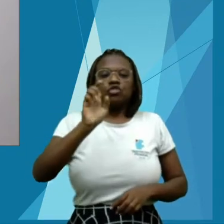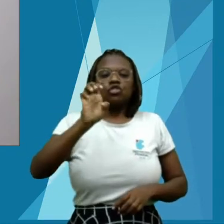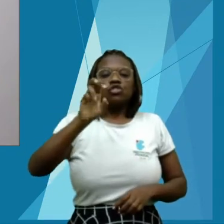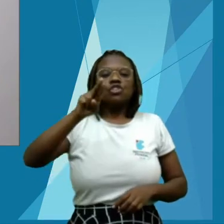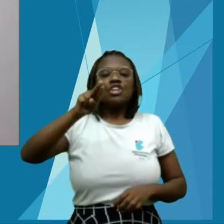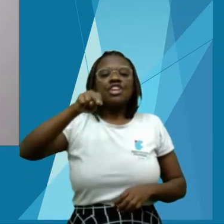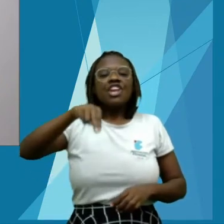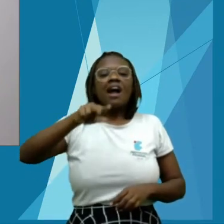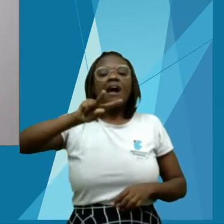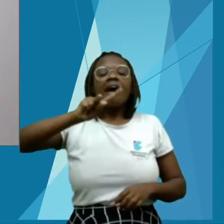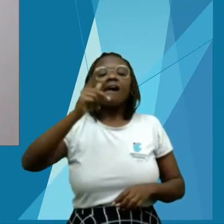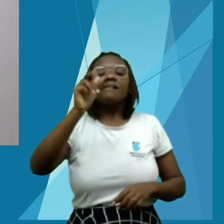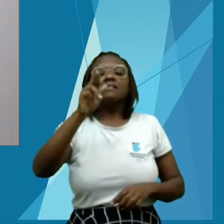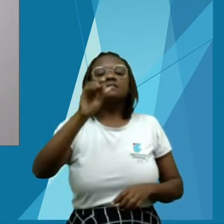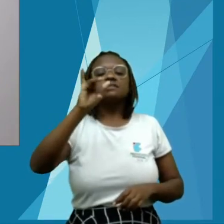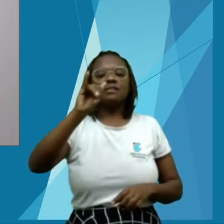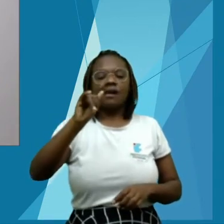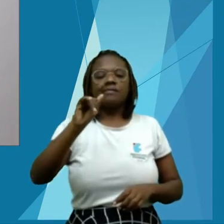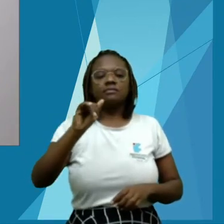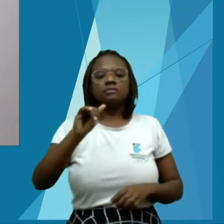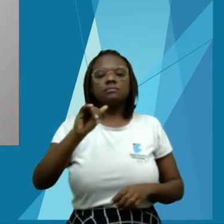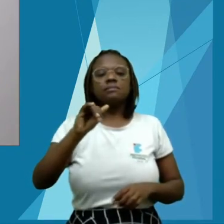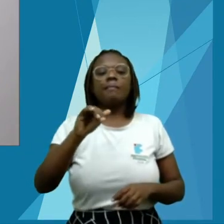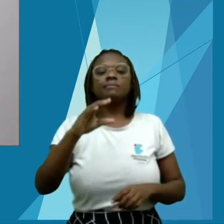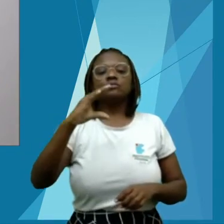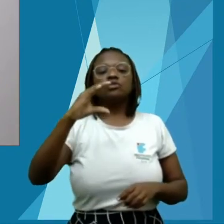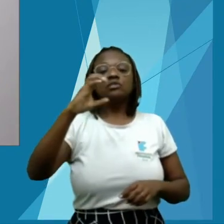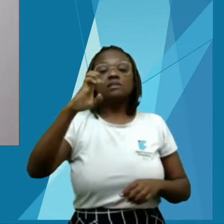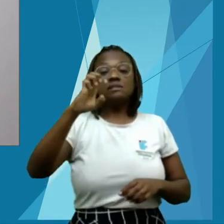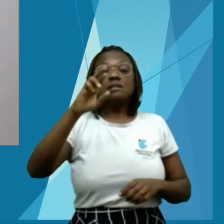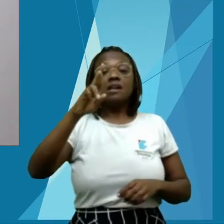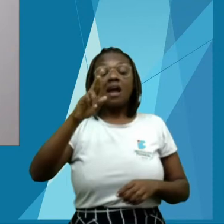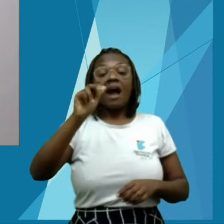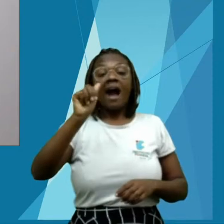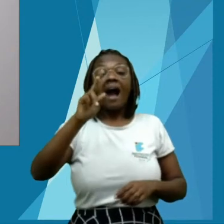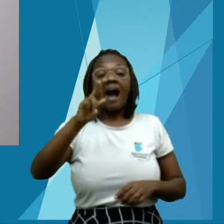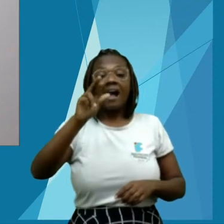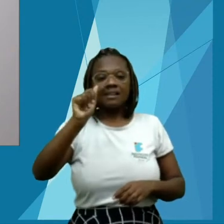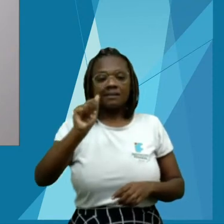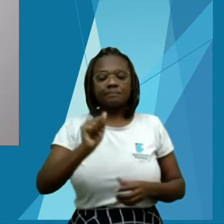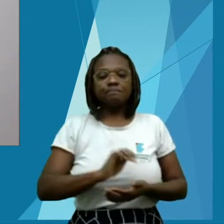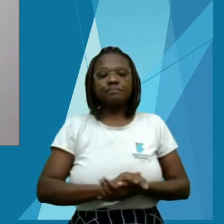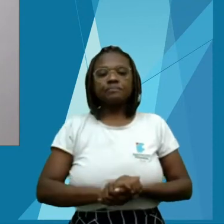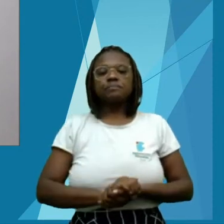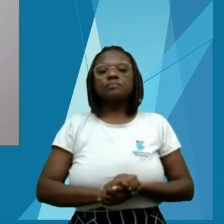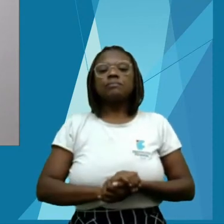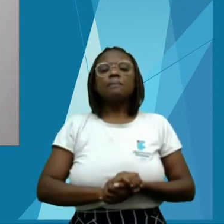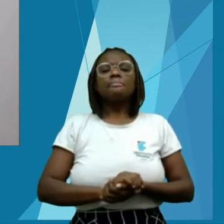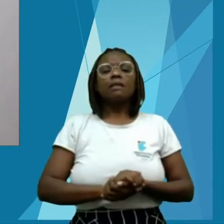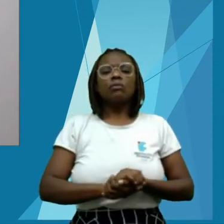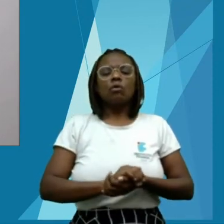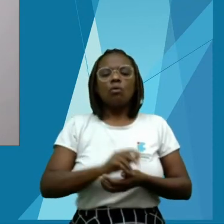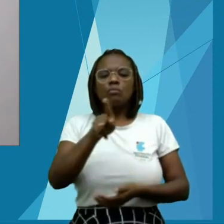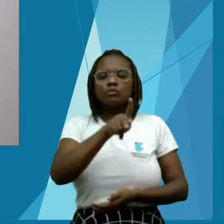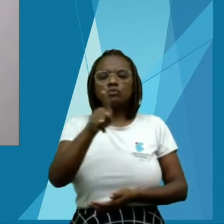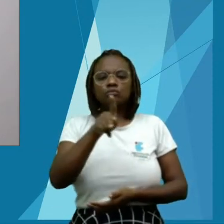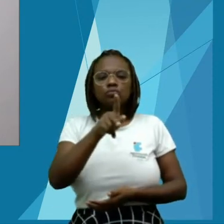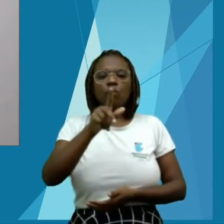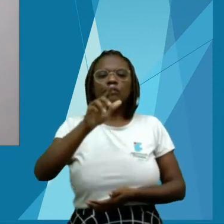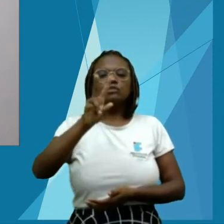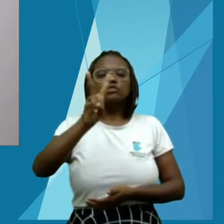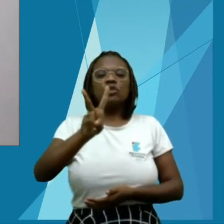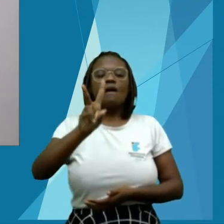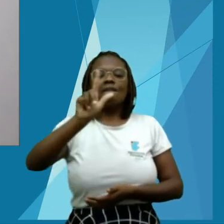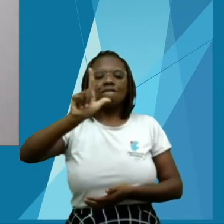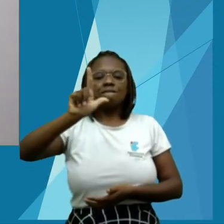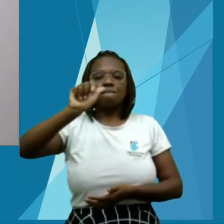obra a ele, e também fui orientado na banca pelos professores, professor doutor